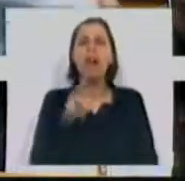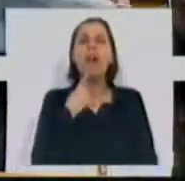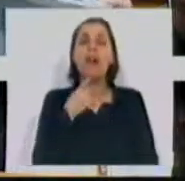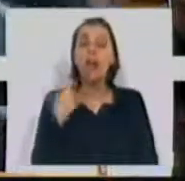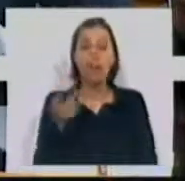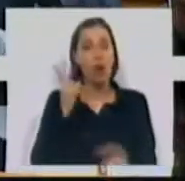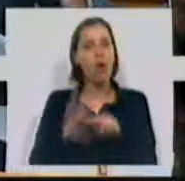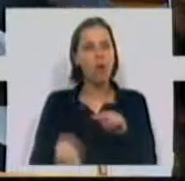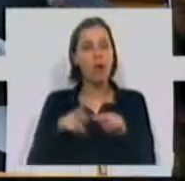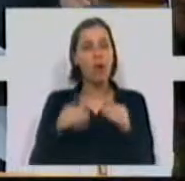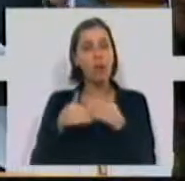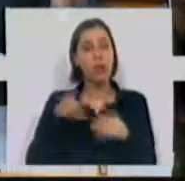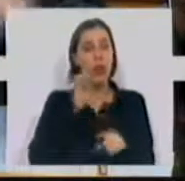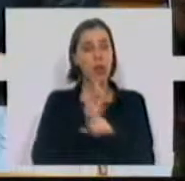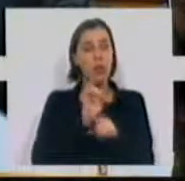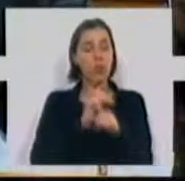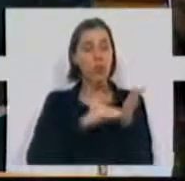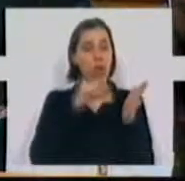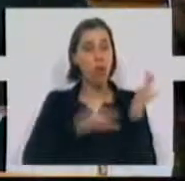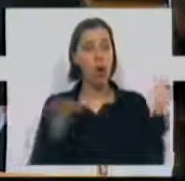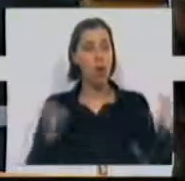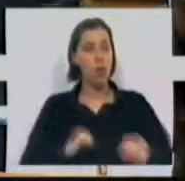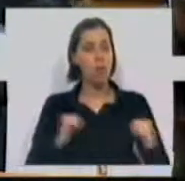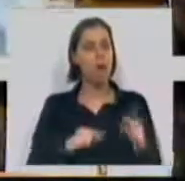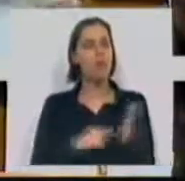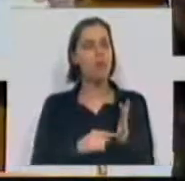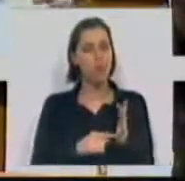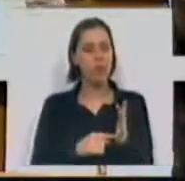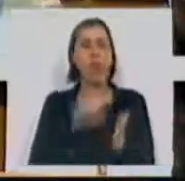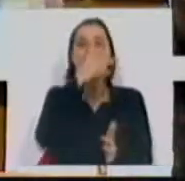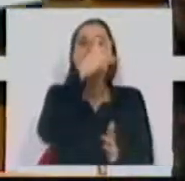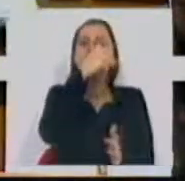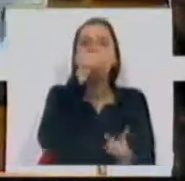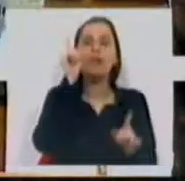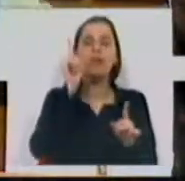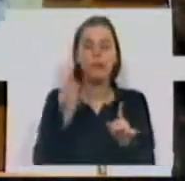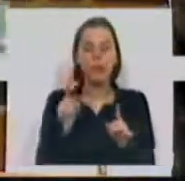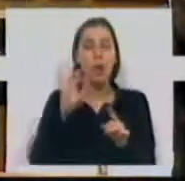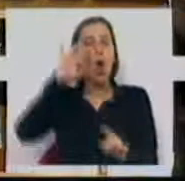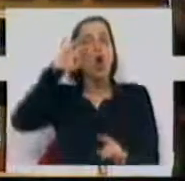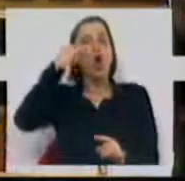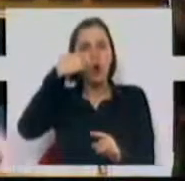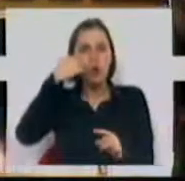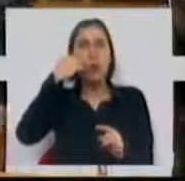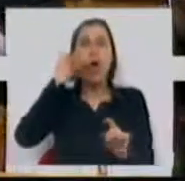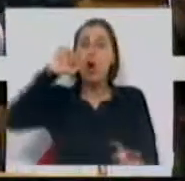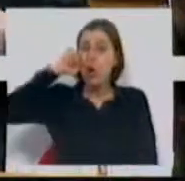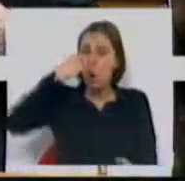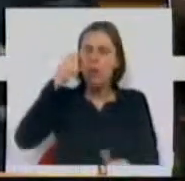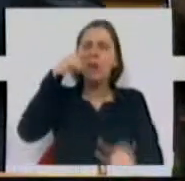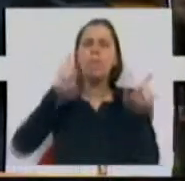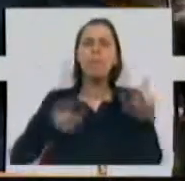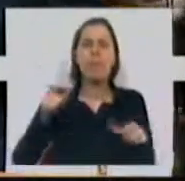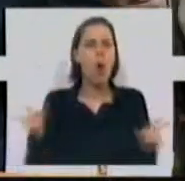dizer que os cortes, acima do que estava contratualizado no memorado de entendimento, estão, infelizmente, a ter consequências. Consequências nas